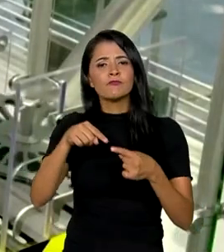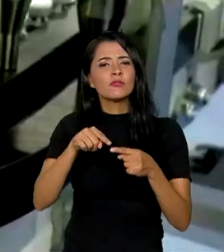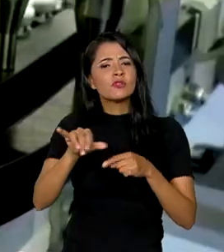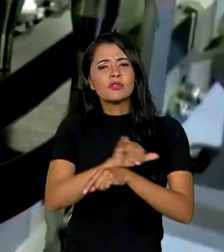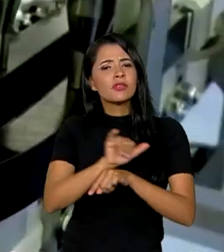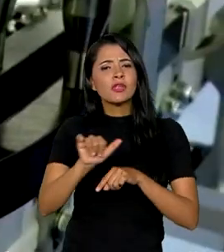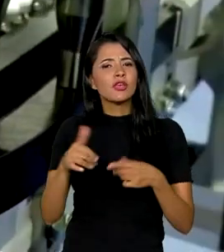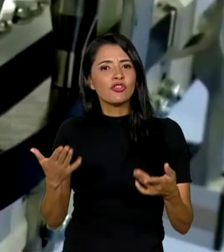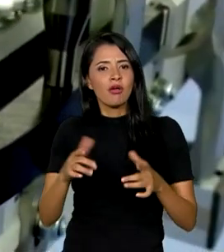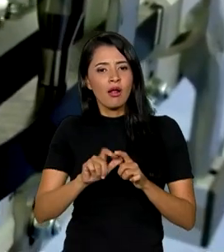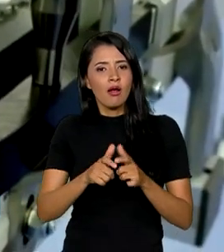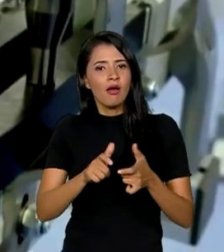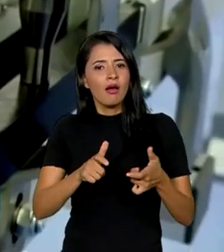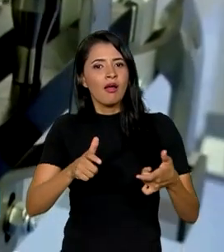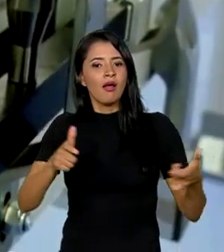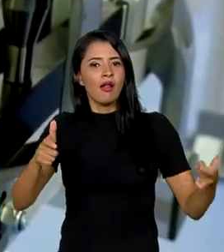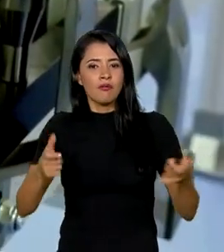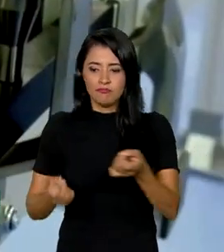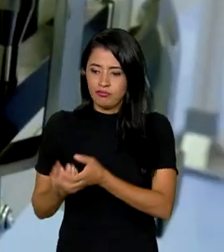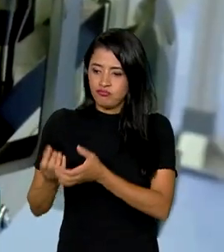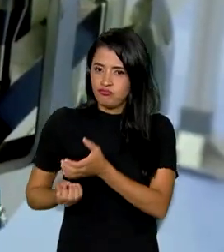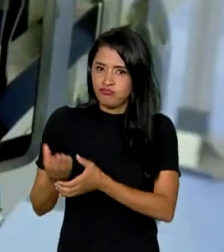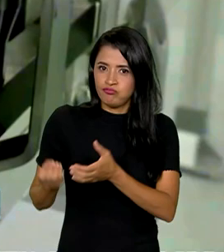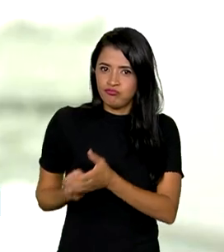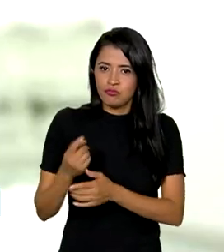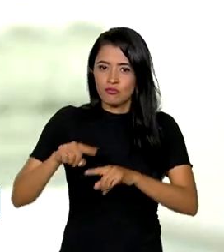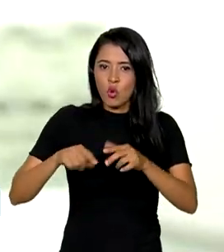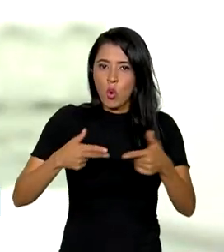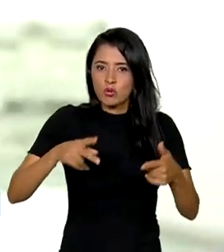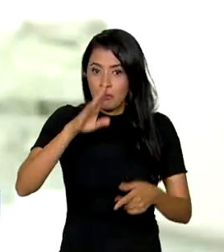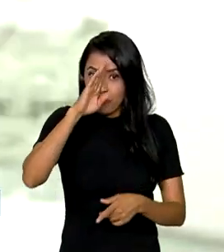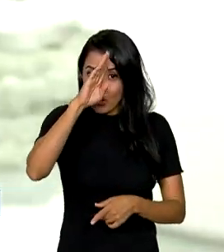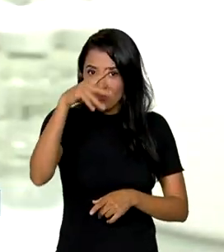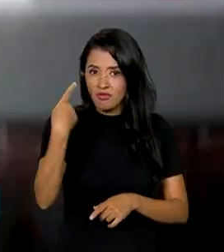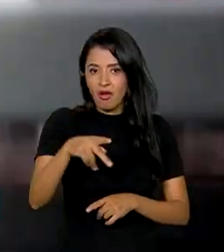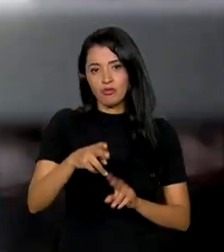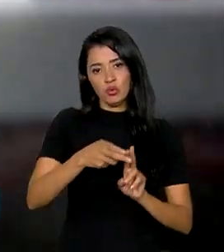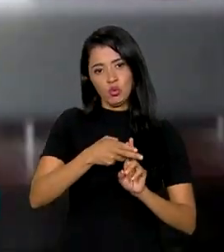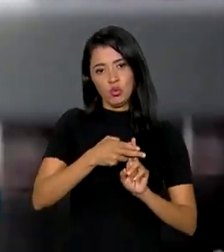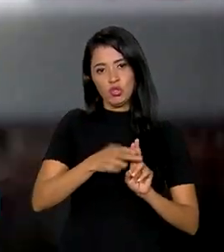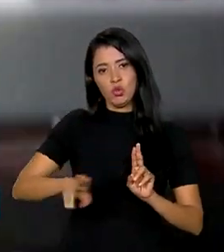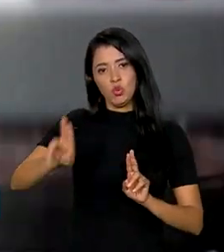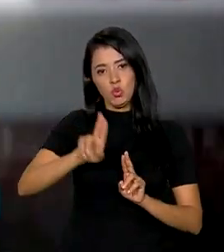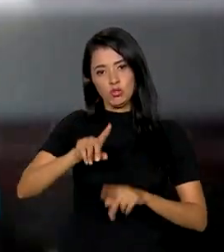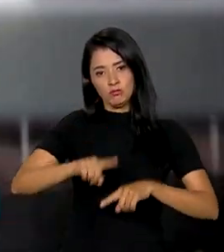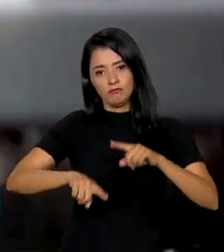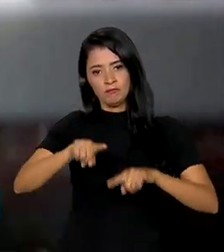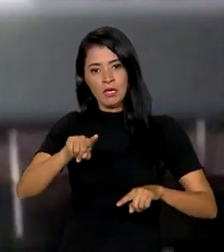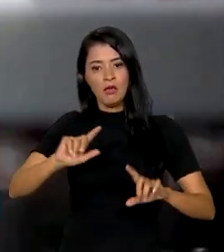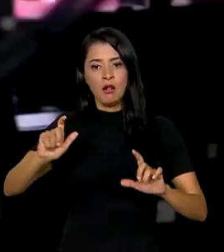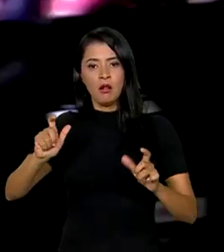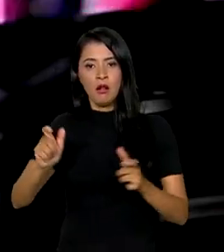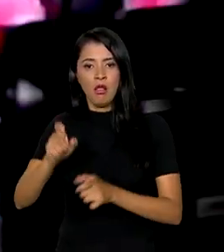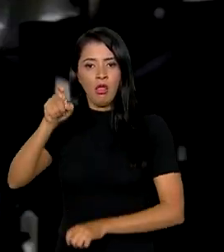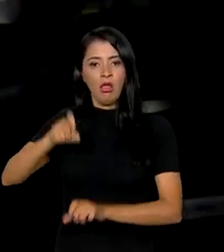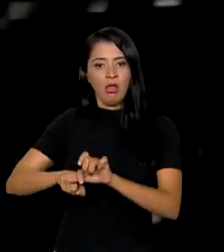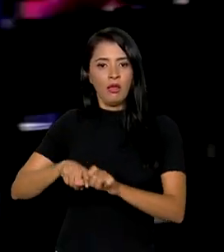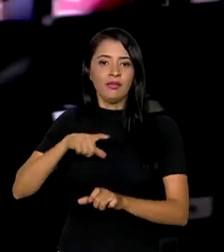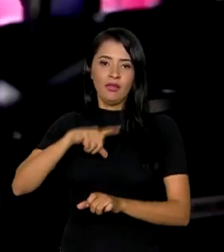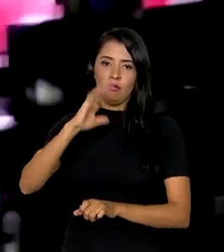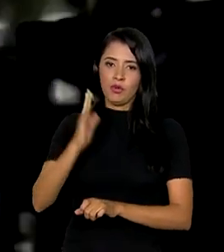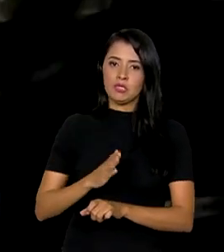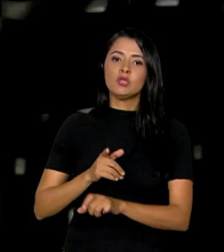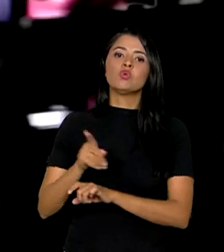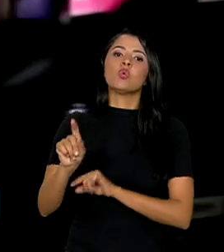Estratégia é expandir a produção nacional de itens prioritários para o SUS e, assim, diminuir a dependência que o Brasil